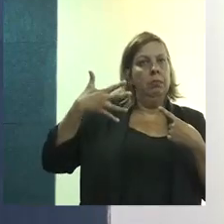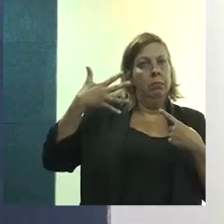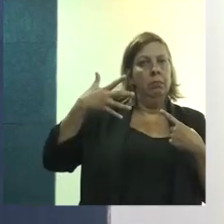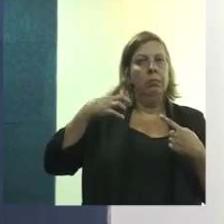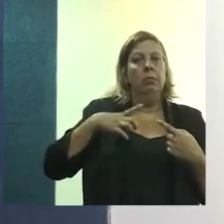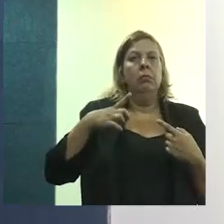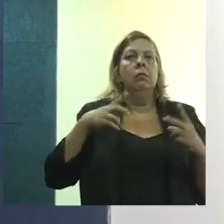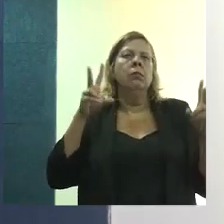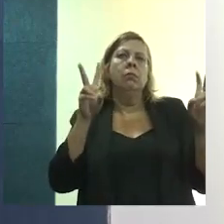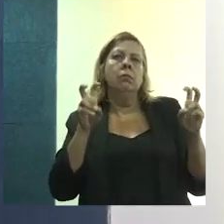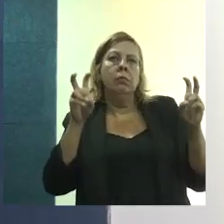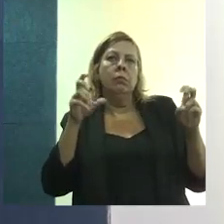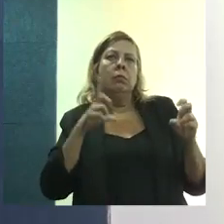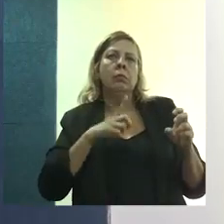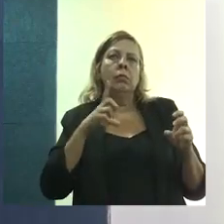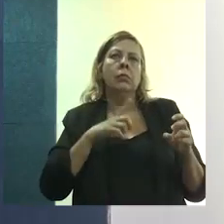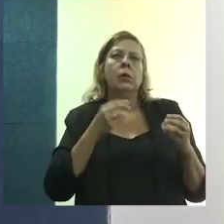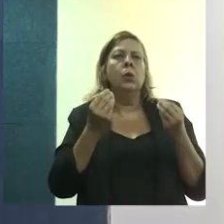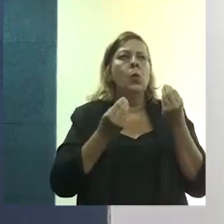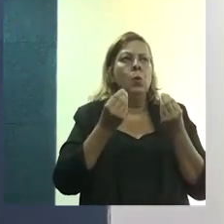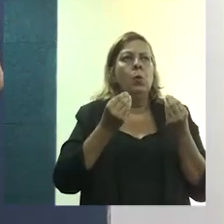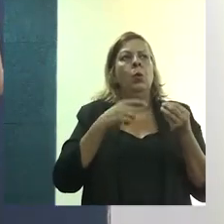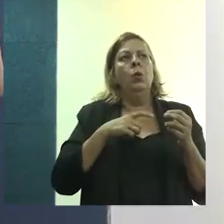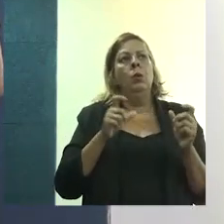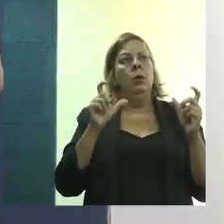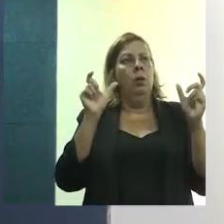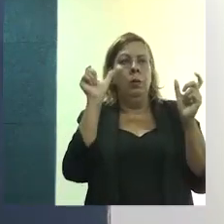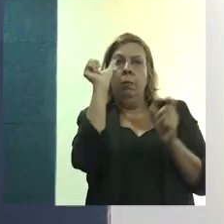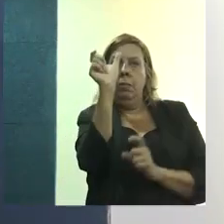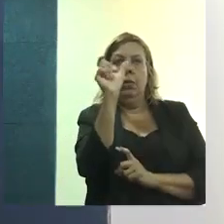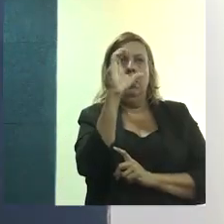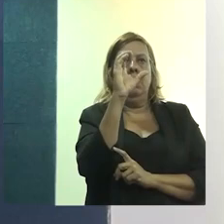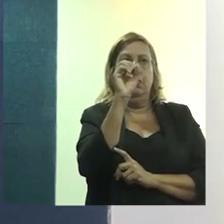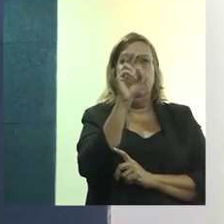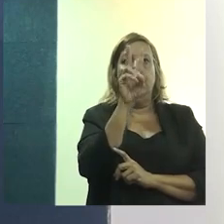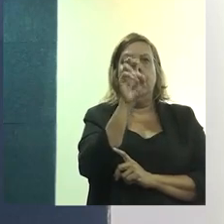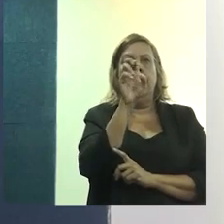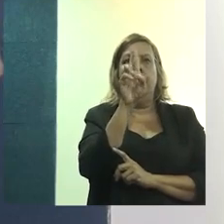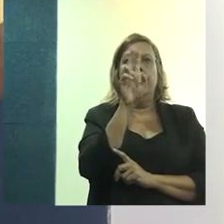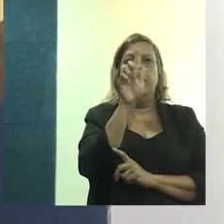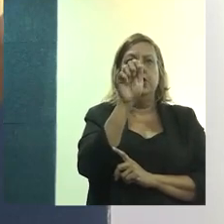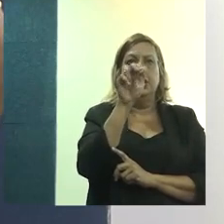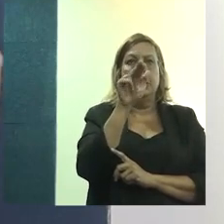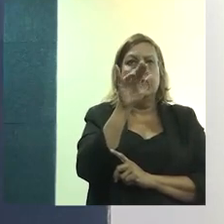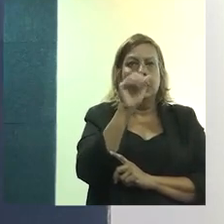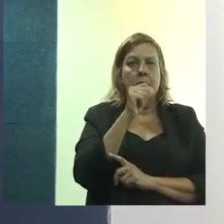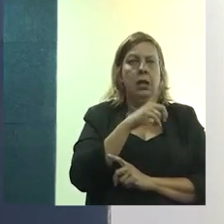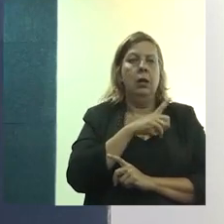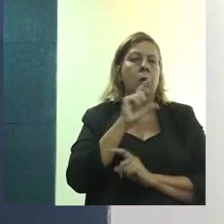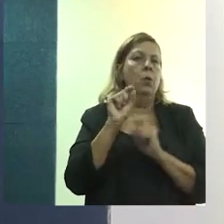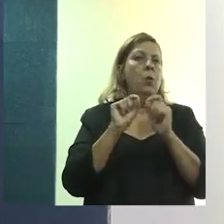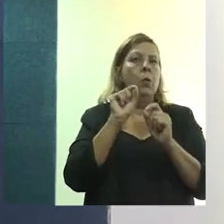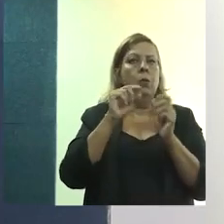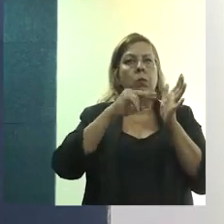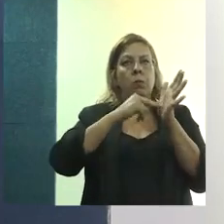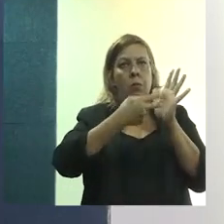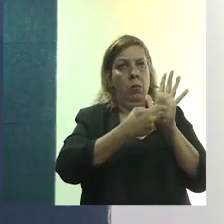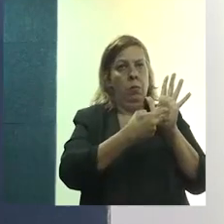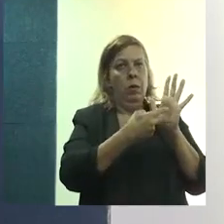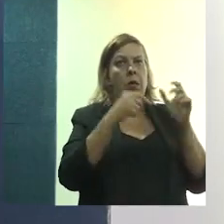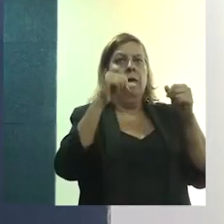a gente está falando aqui de convergências. Eu estou falando convergências no sentido de a gente estar